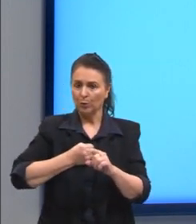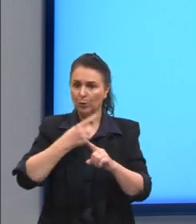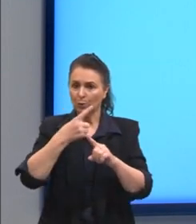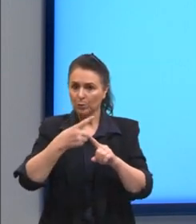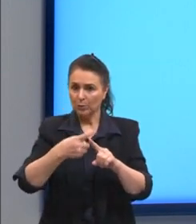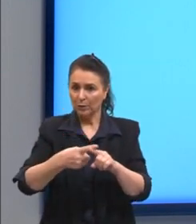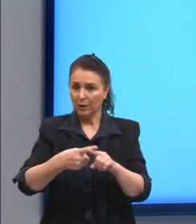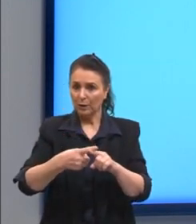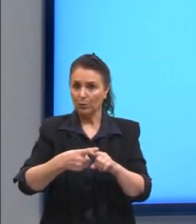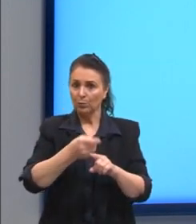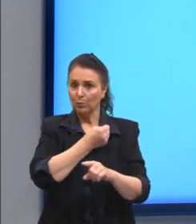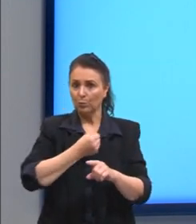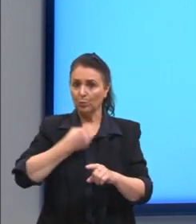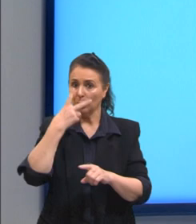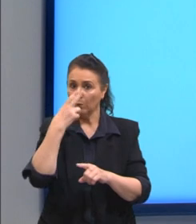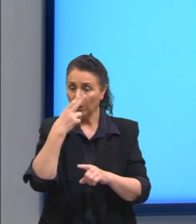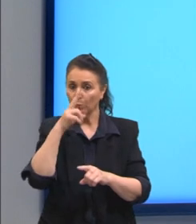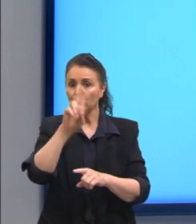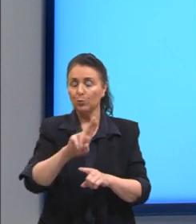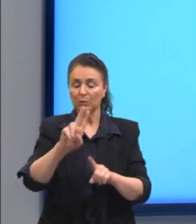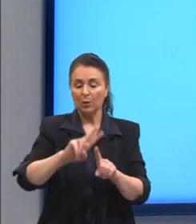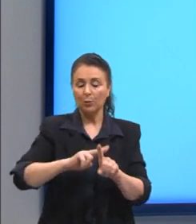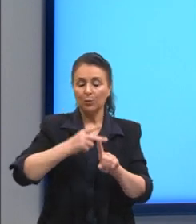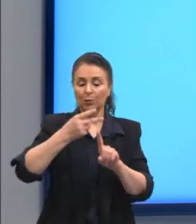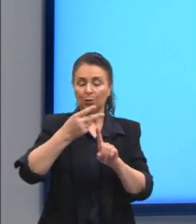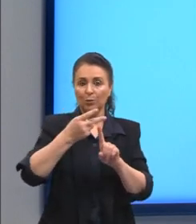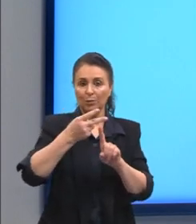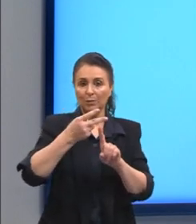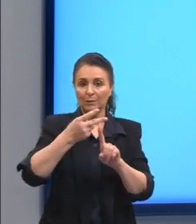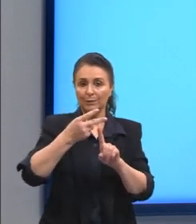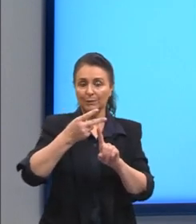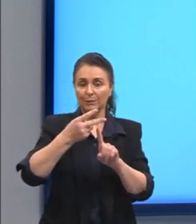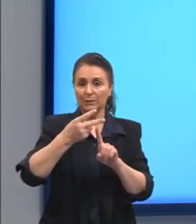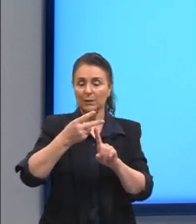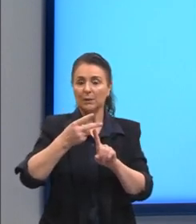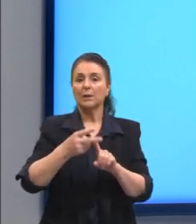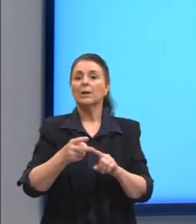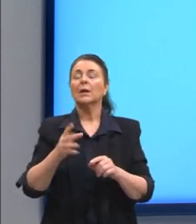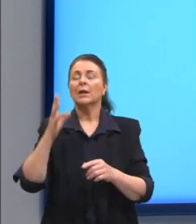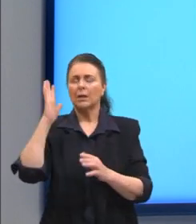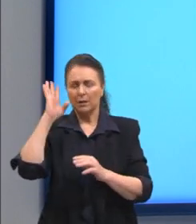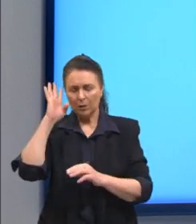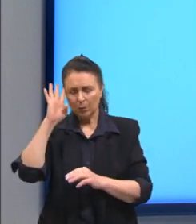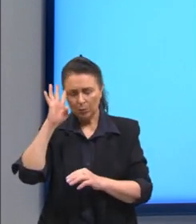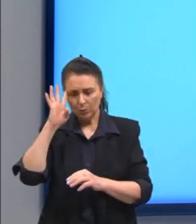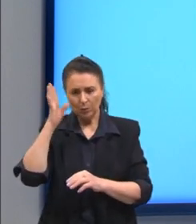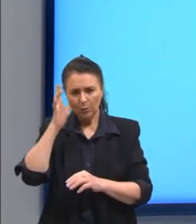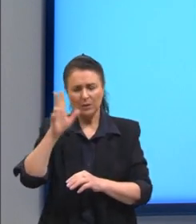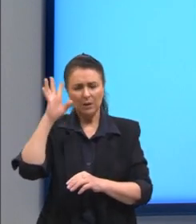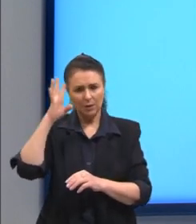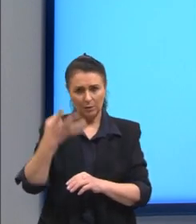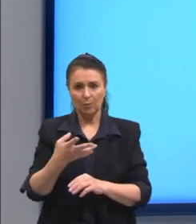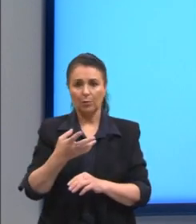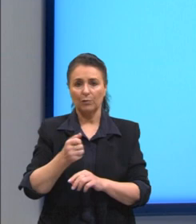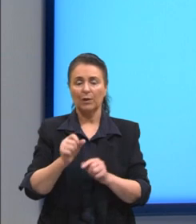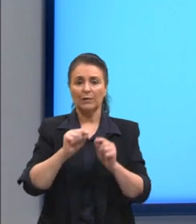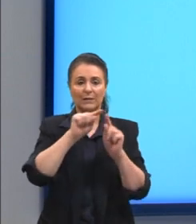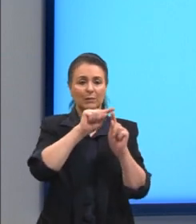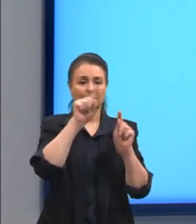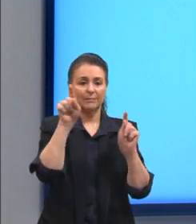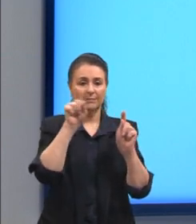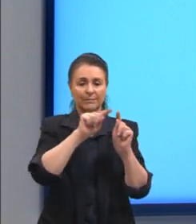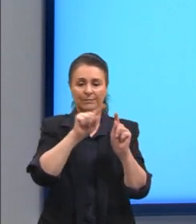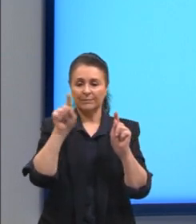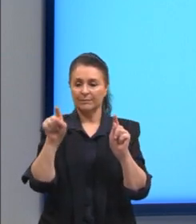representado com o expoente dois, tá? Claro, dá para resolver utilizando a distributiva, o famoso